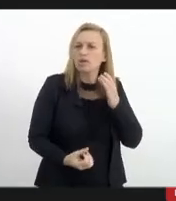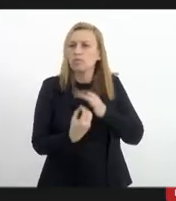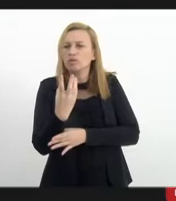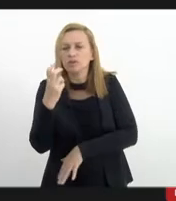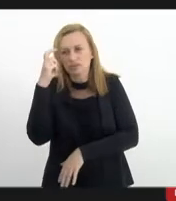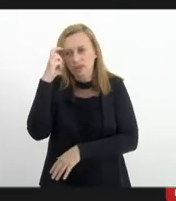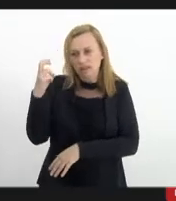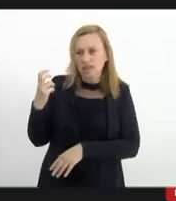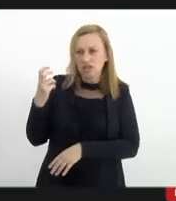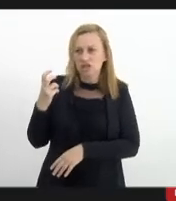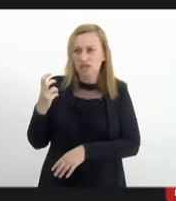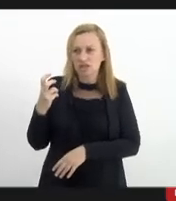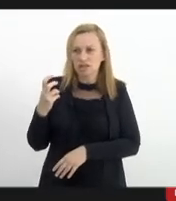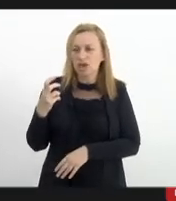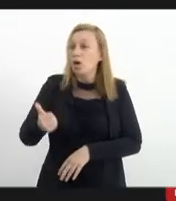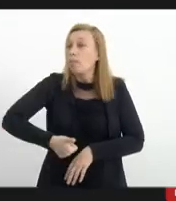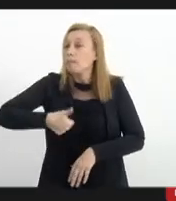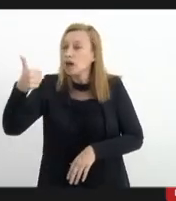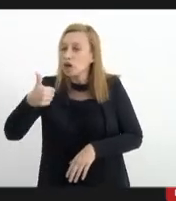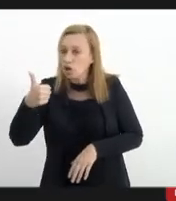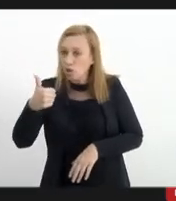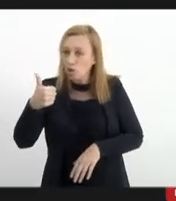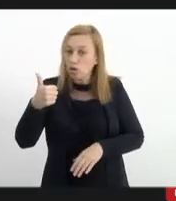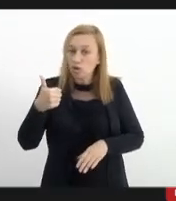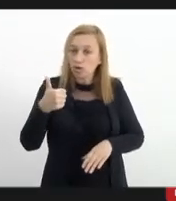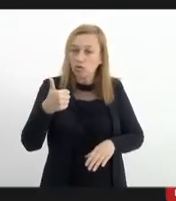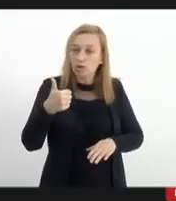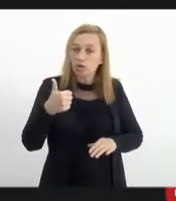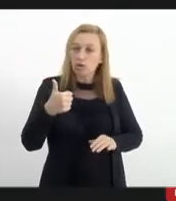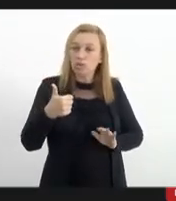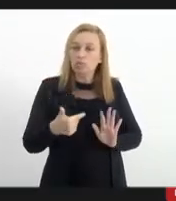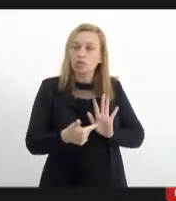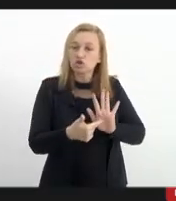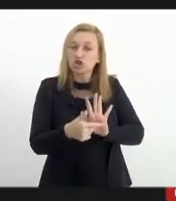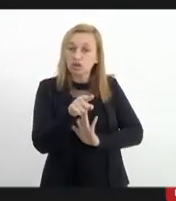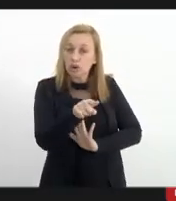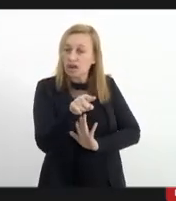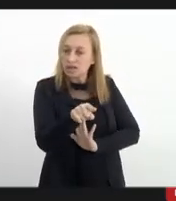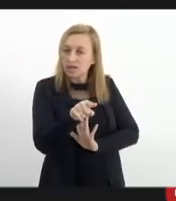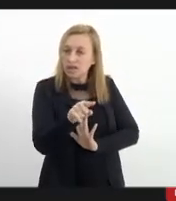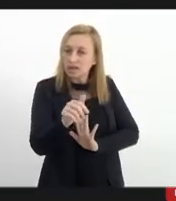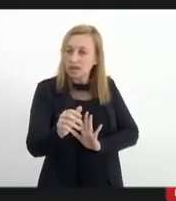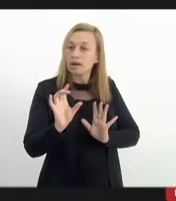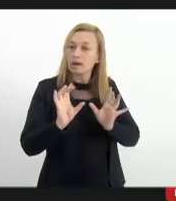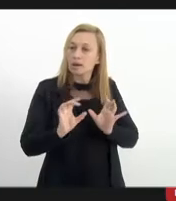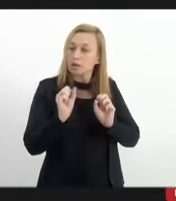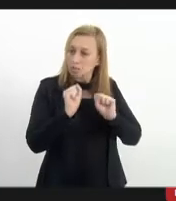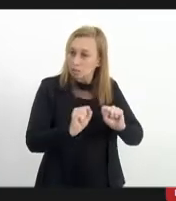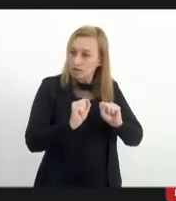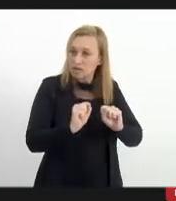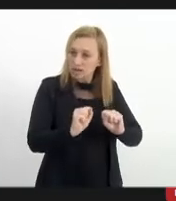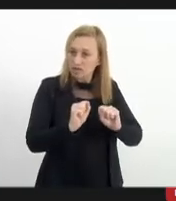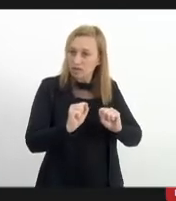inteligência, os melhores dados ali disponíveis e aqueles que são possíveis serem transferidos para o inquérito, porque já são